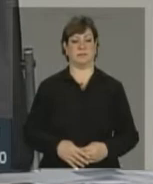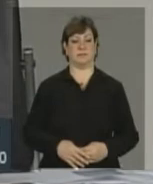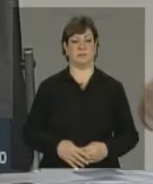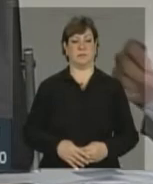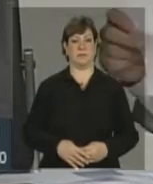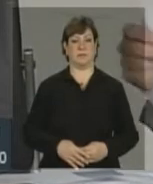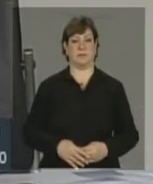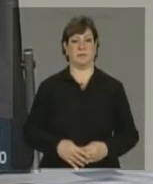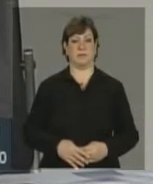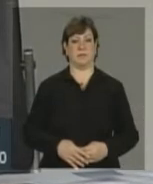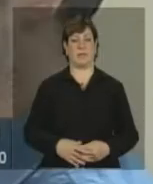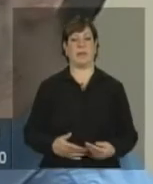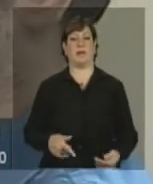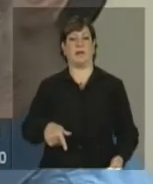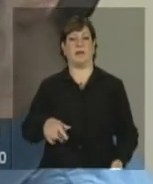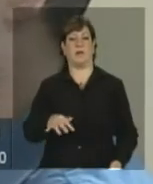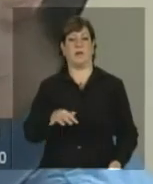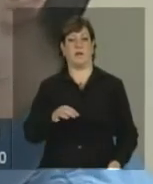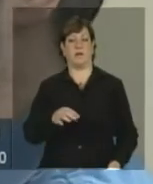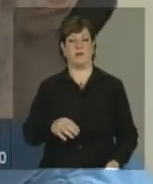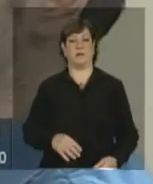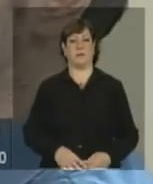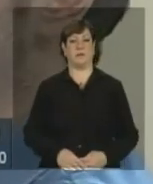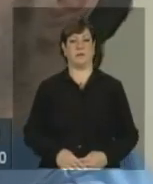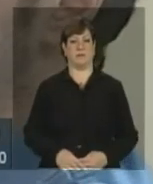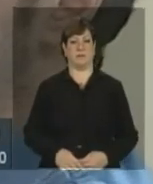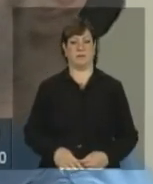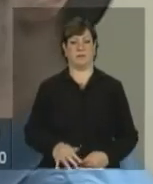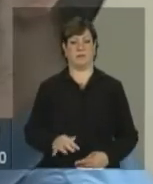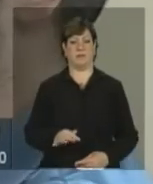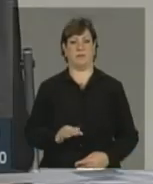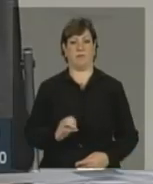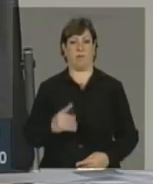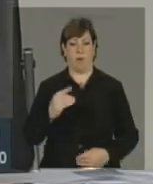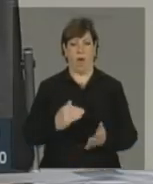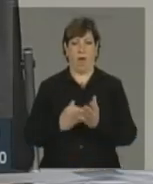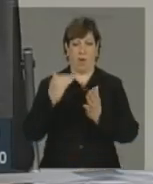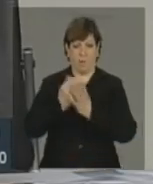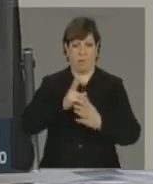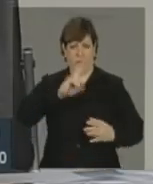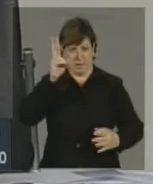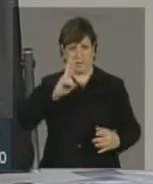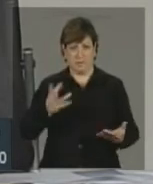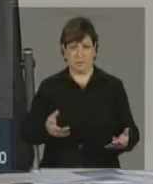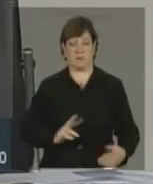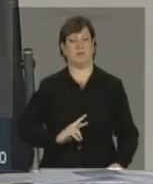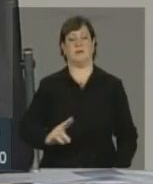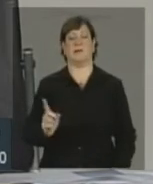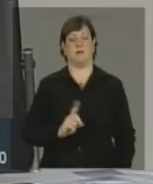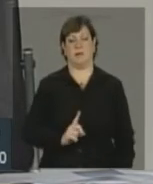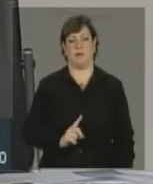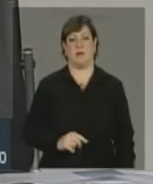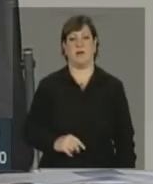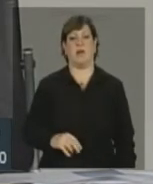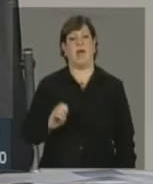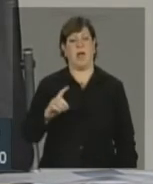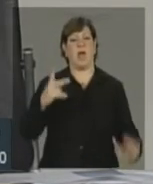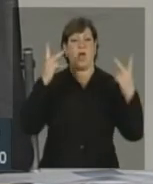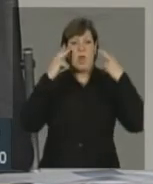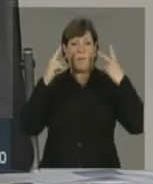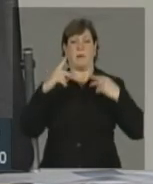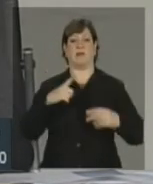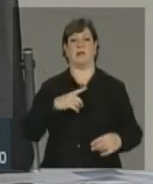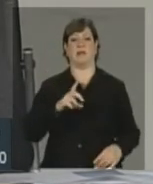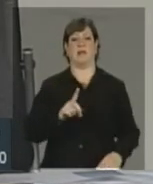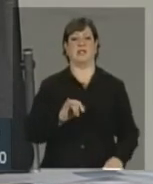Então, foi um aumento muito grande, não? Não, não, é normal que haja dividendos. Sim,